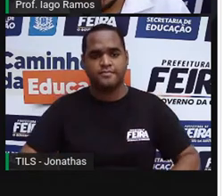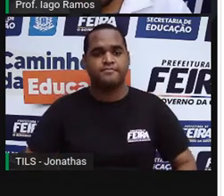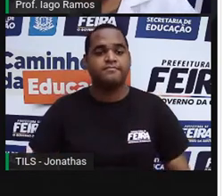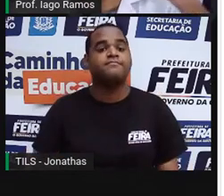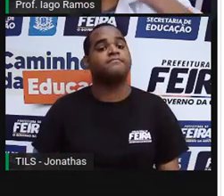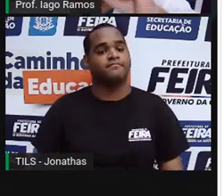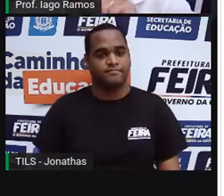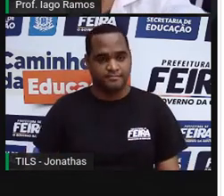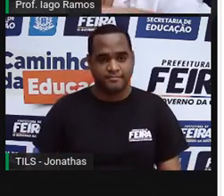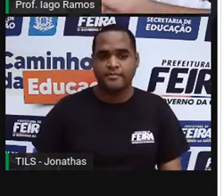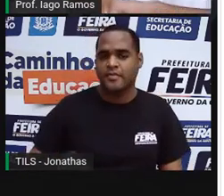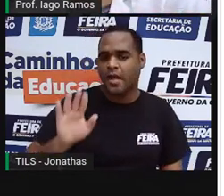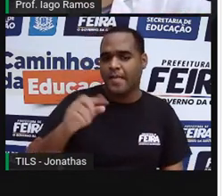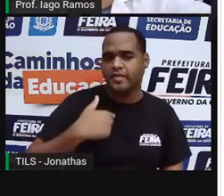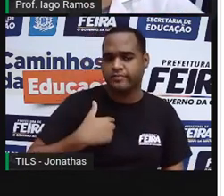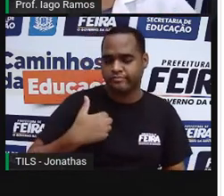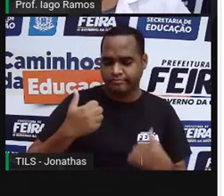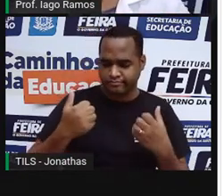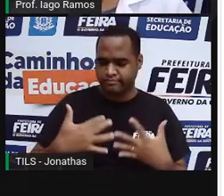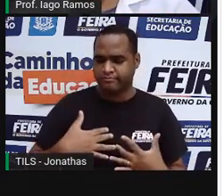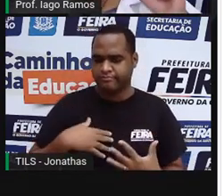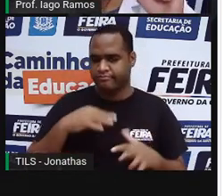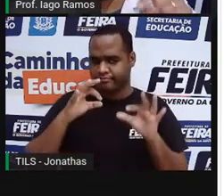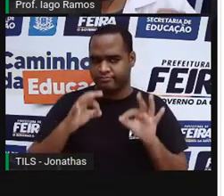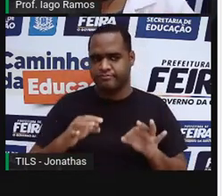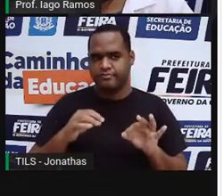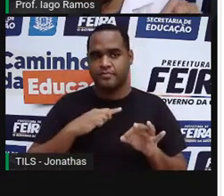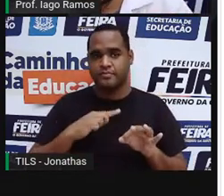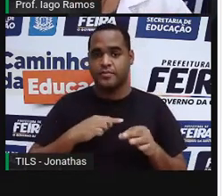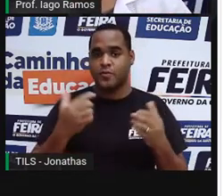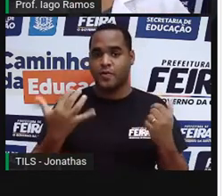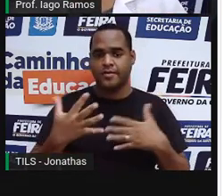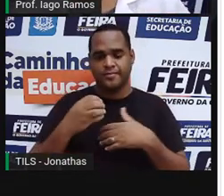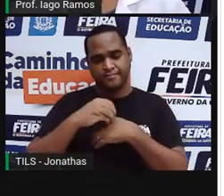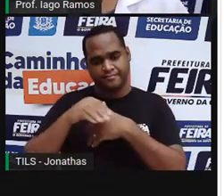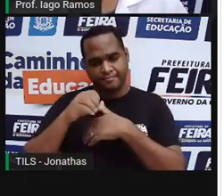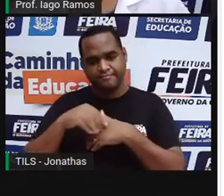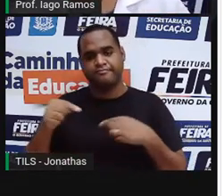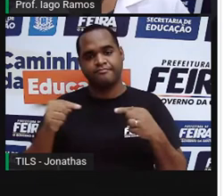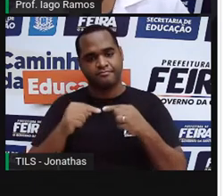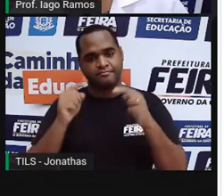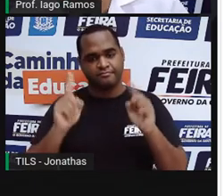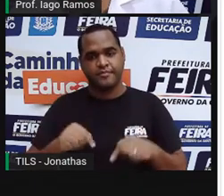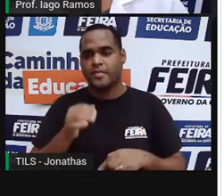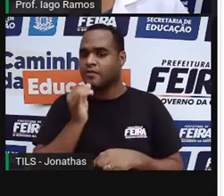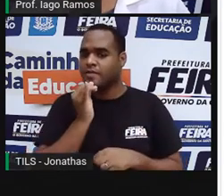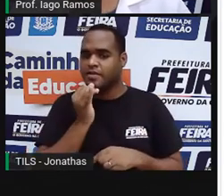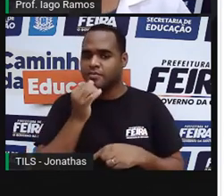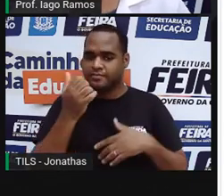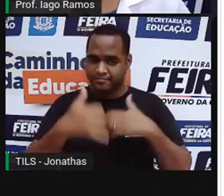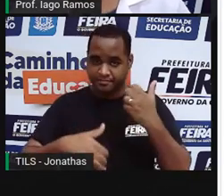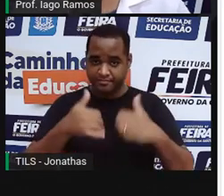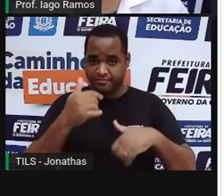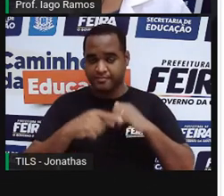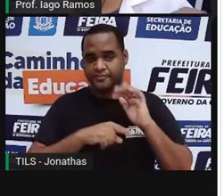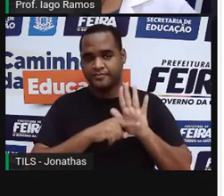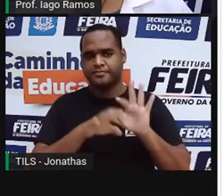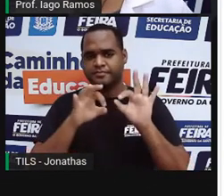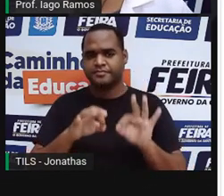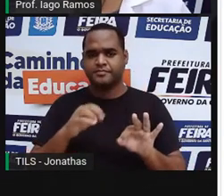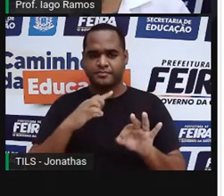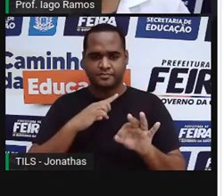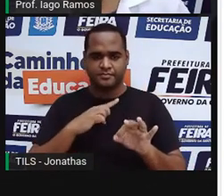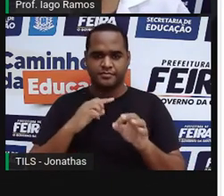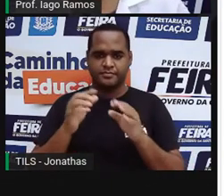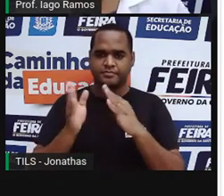Mas, eu ainda não estou convencido. Eu ainda quero trazer mais uma situação para você onde as grandezas não